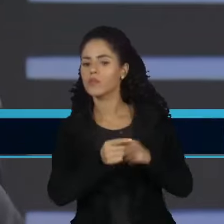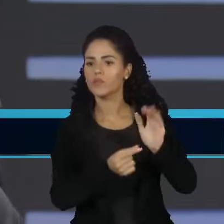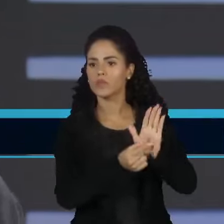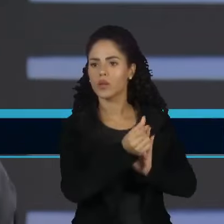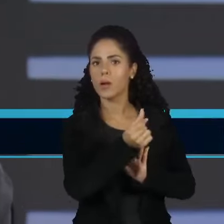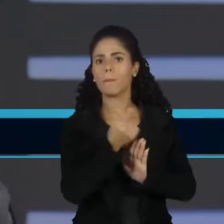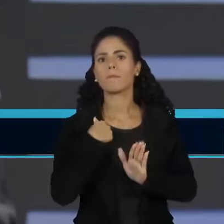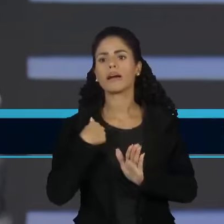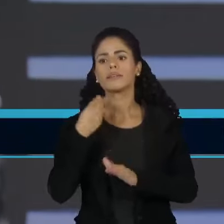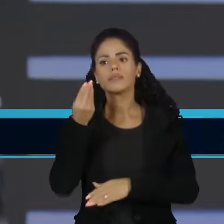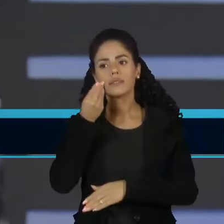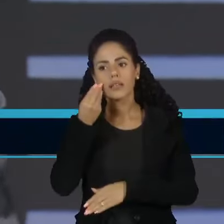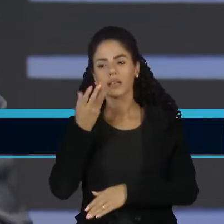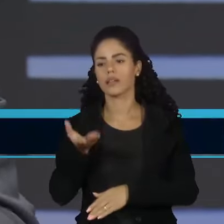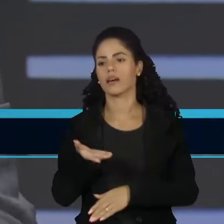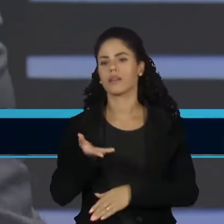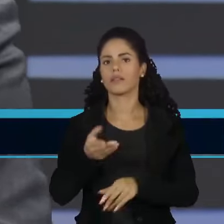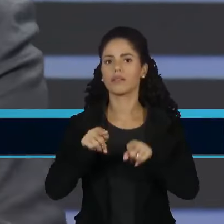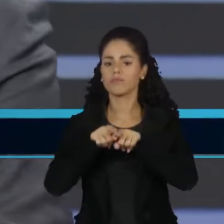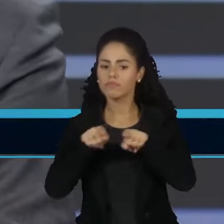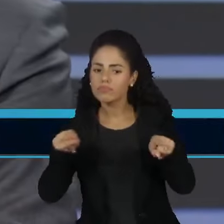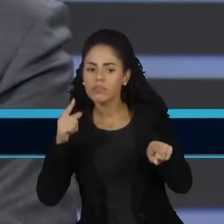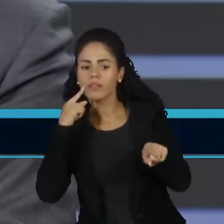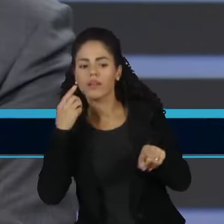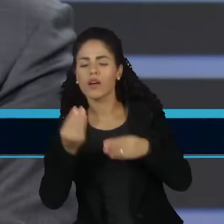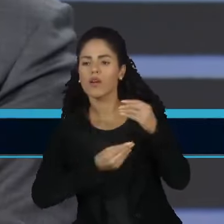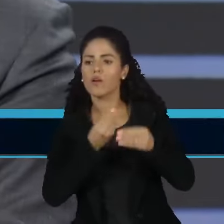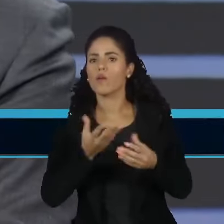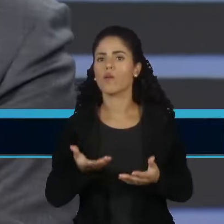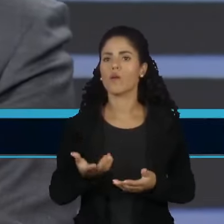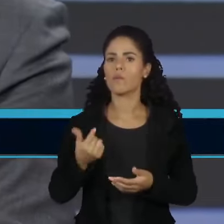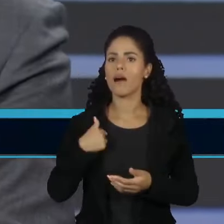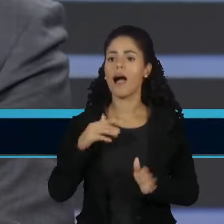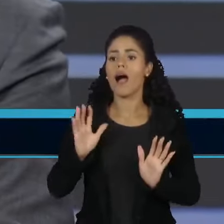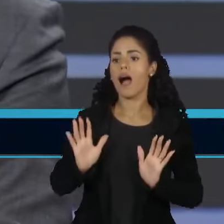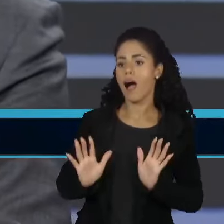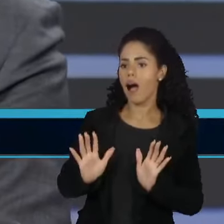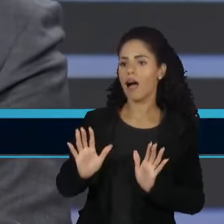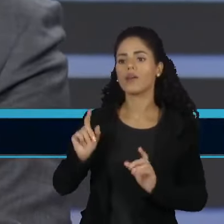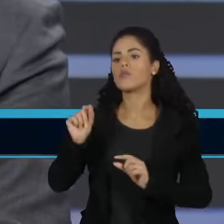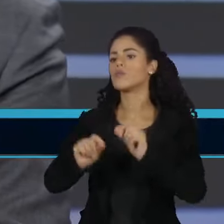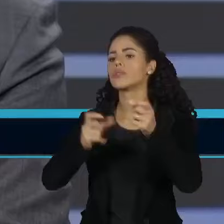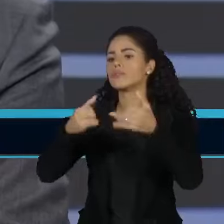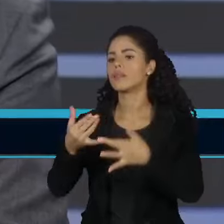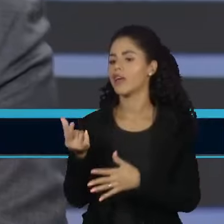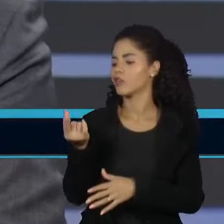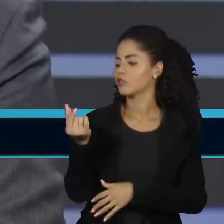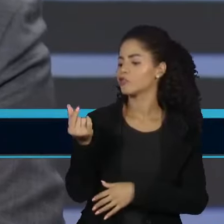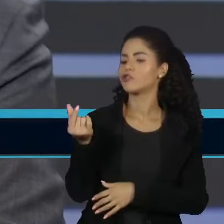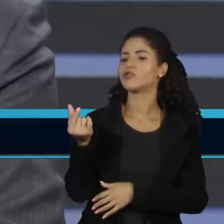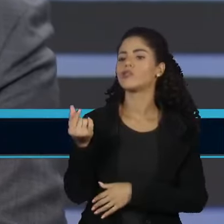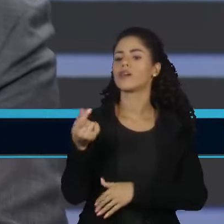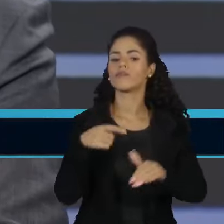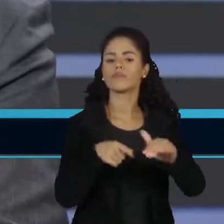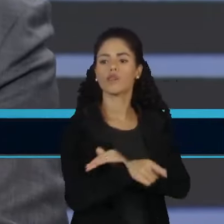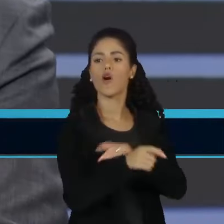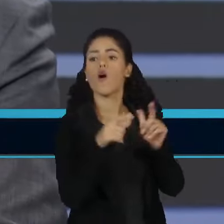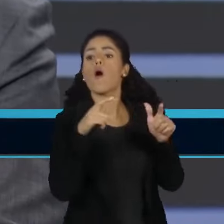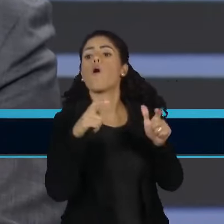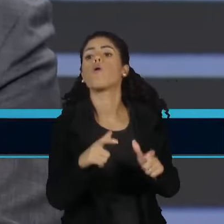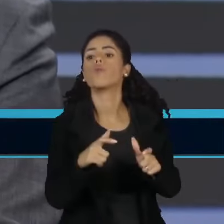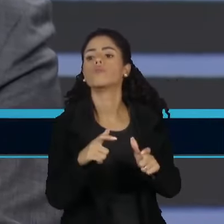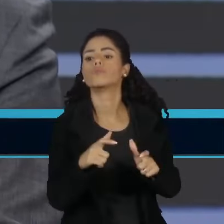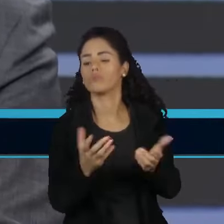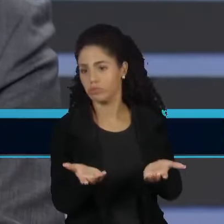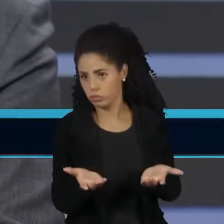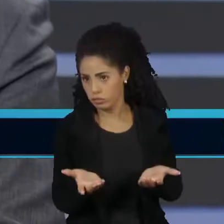horizontal, não verticalizando, ou seja, discricionariamente eu digo que dinheiro vai para quem, sem necessariamente, agora é